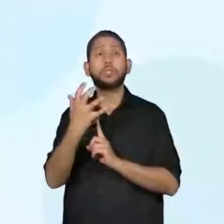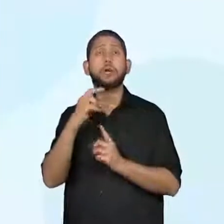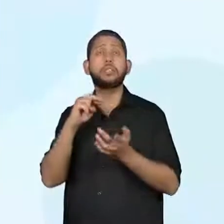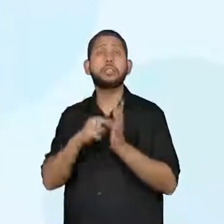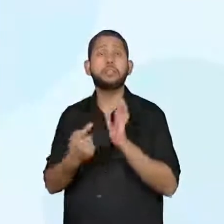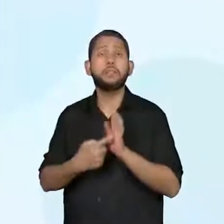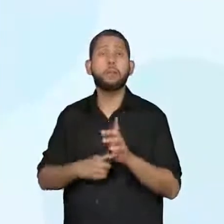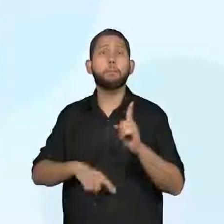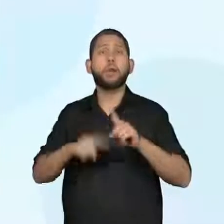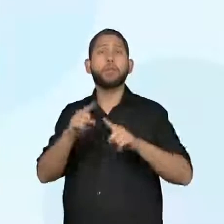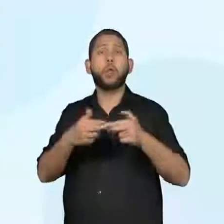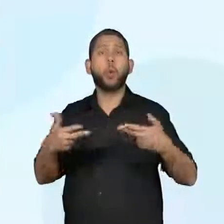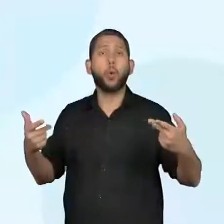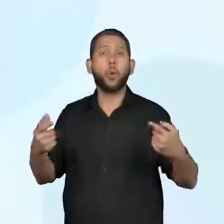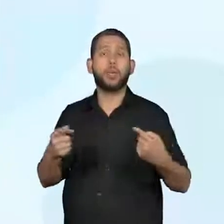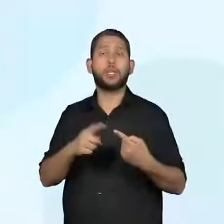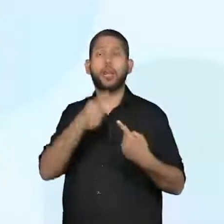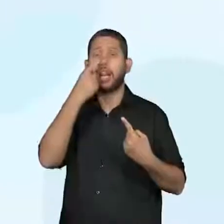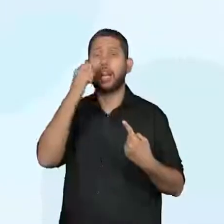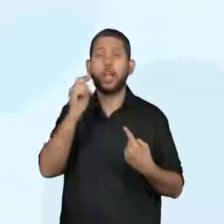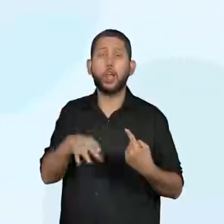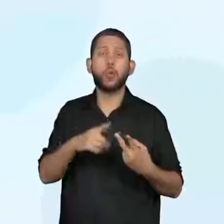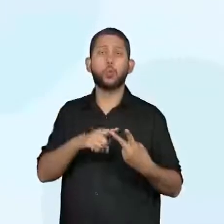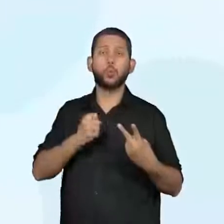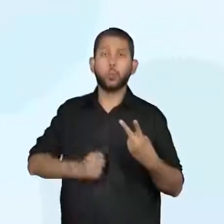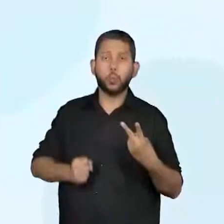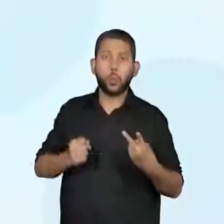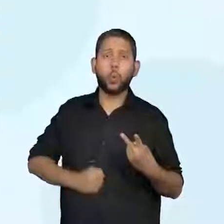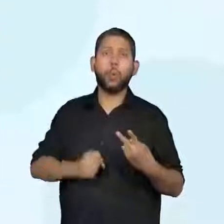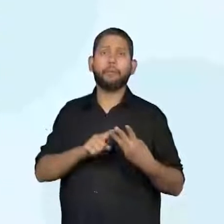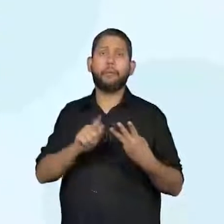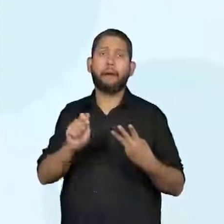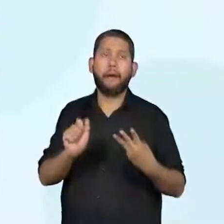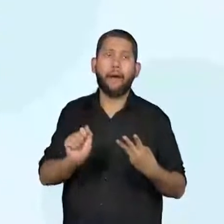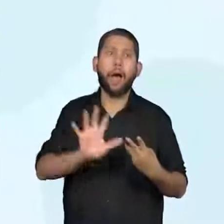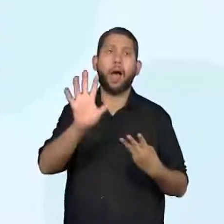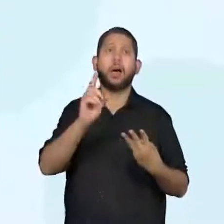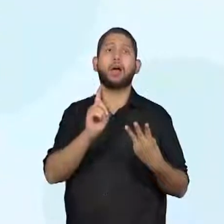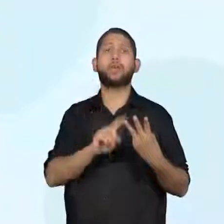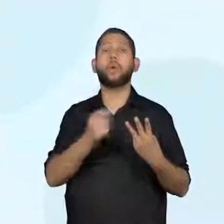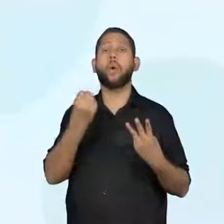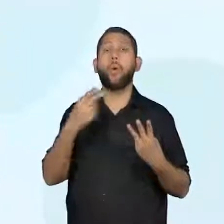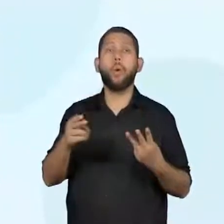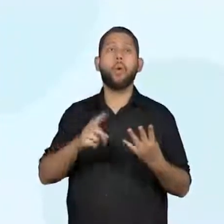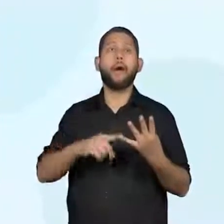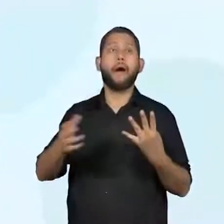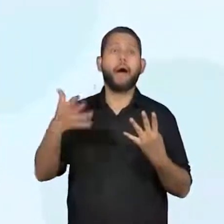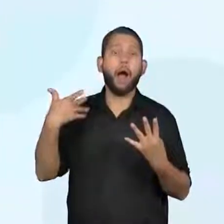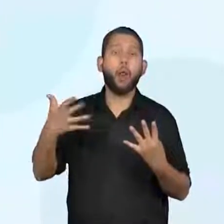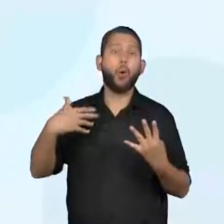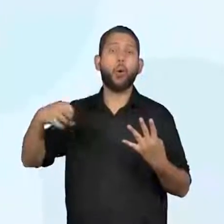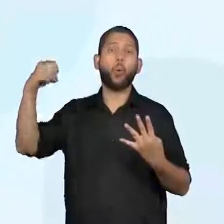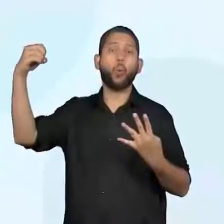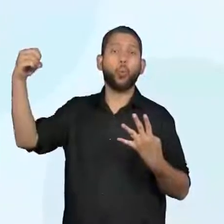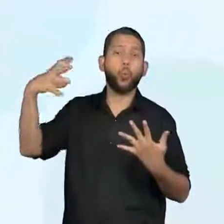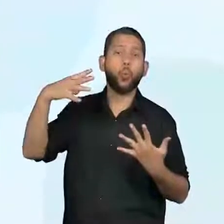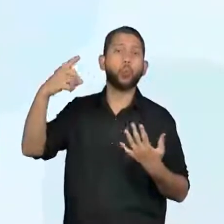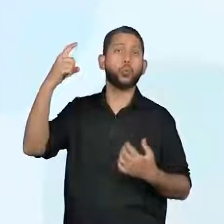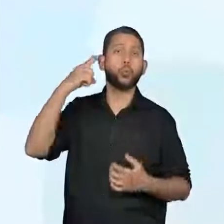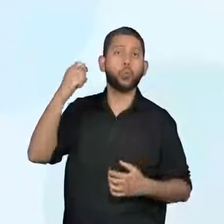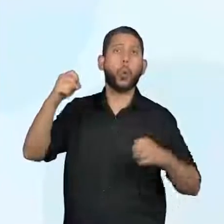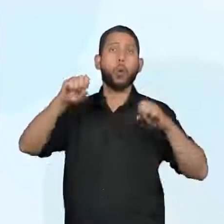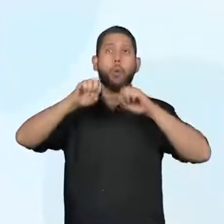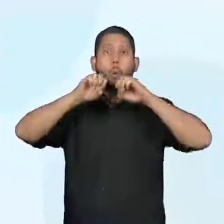liberação de matéria, lixo, esgoto, gases ou energia, calor, luz, som, em um